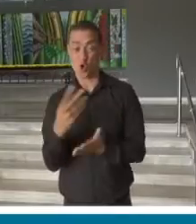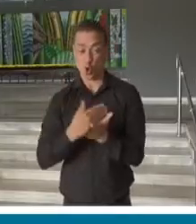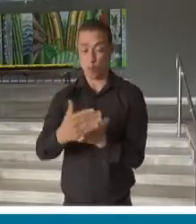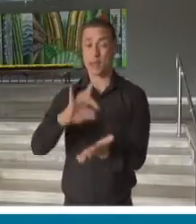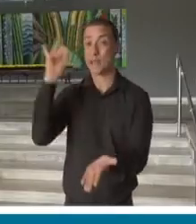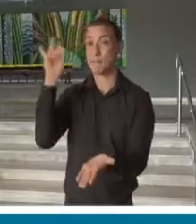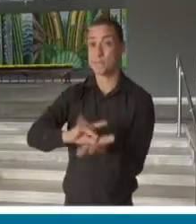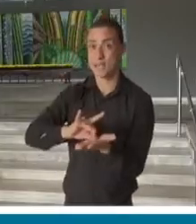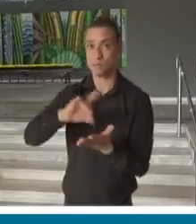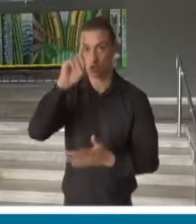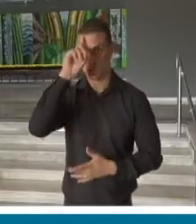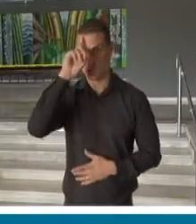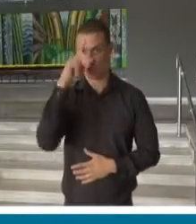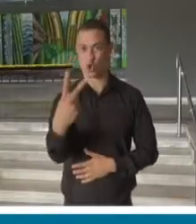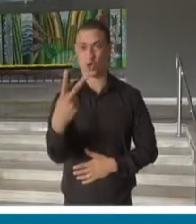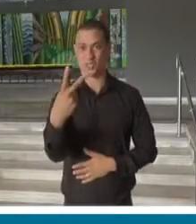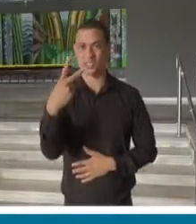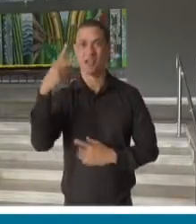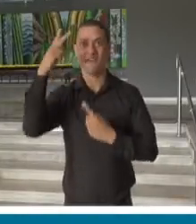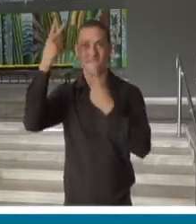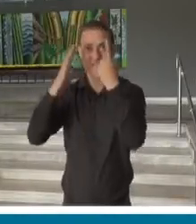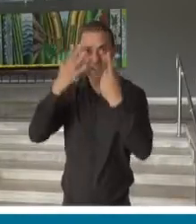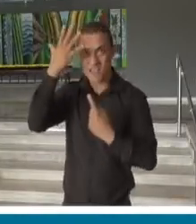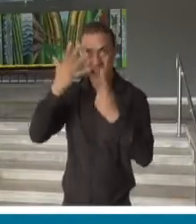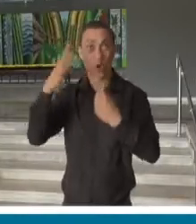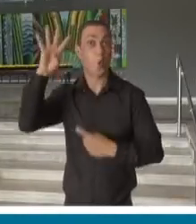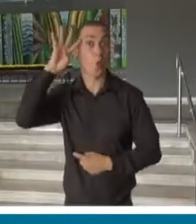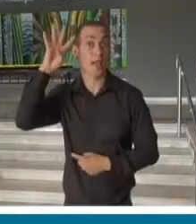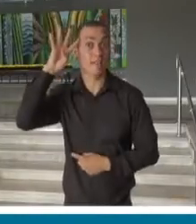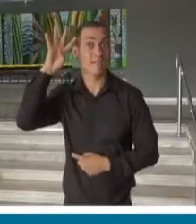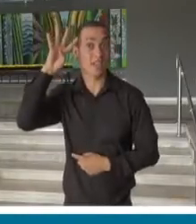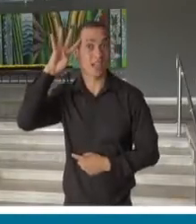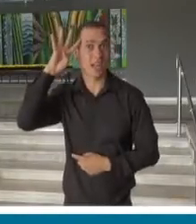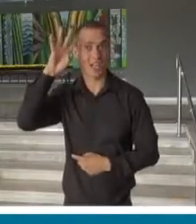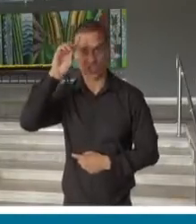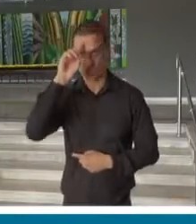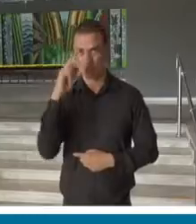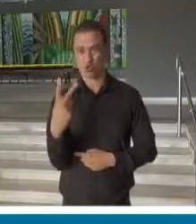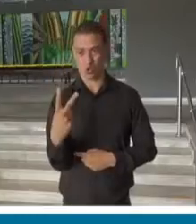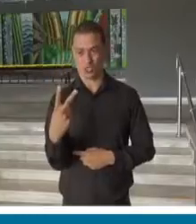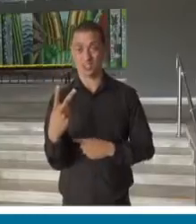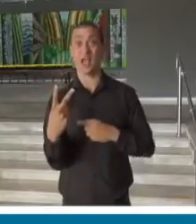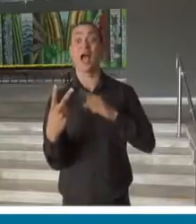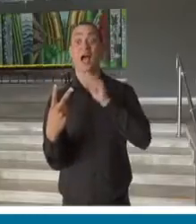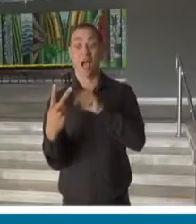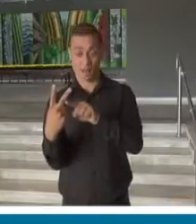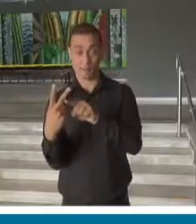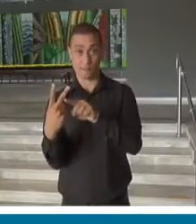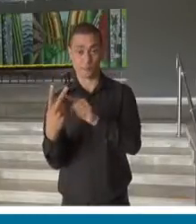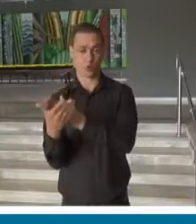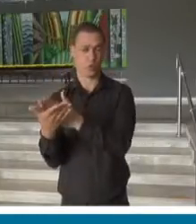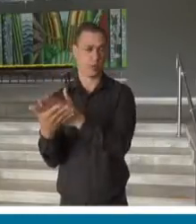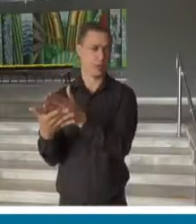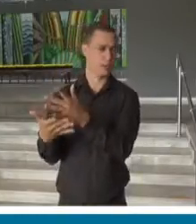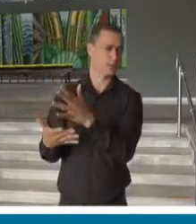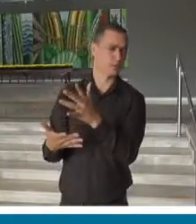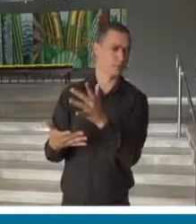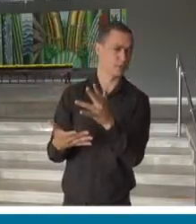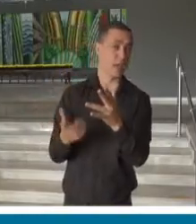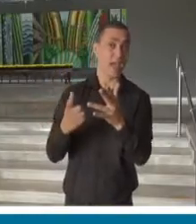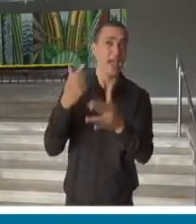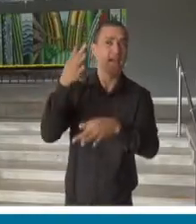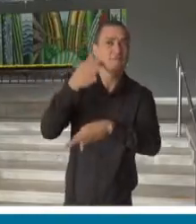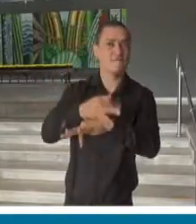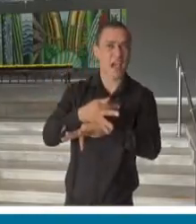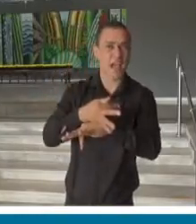no dia 2 de fevereiro, que cai numa quarta-feira. O recesso, o primeiro recesso é